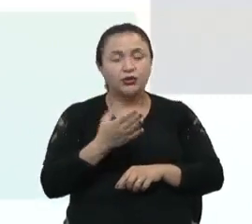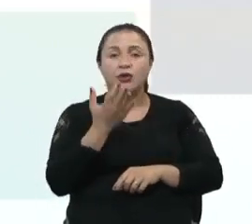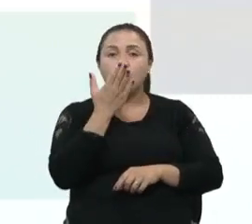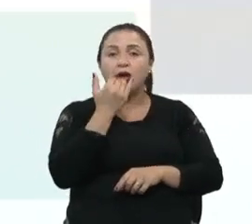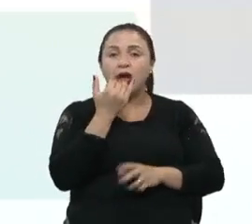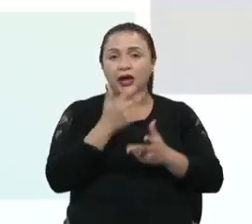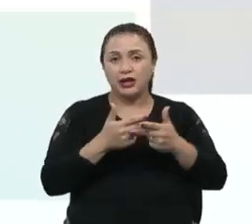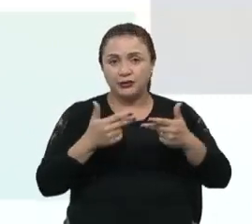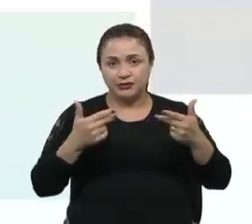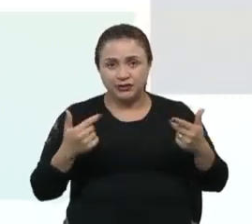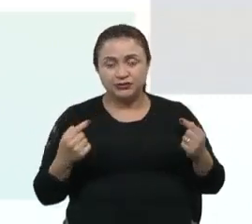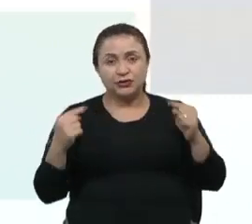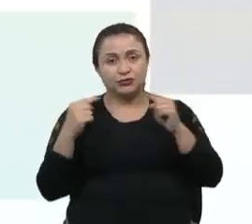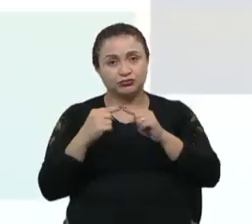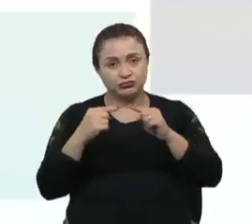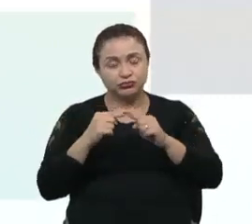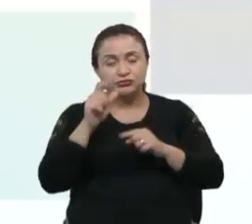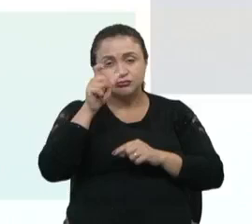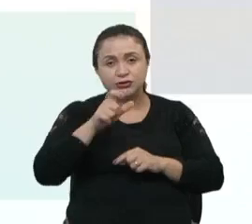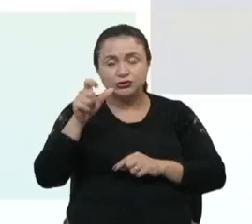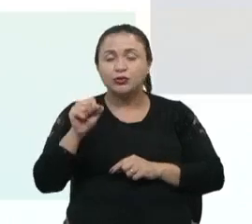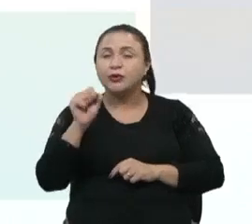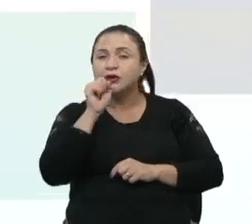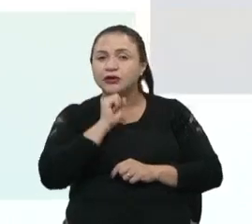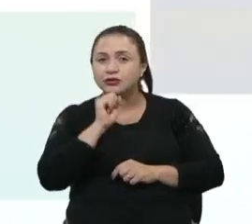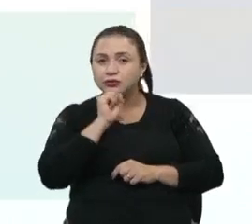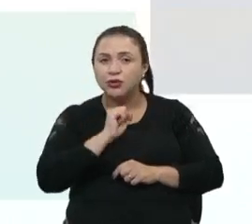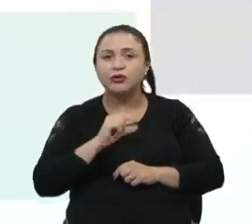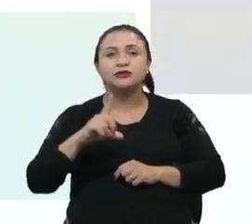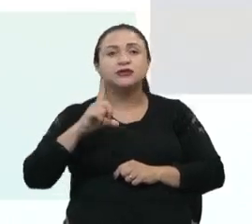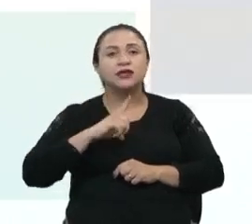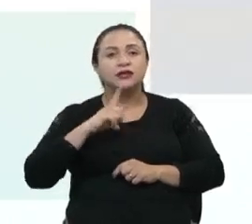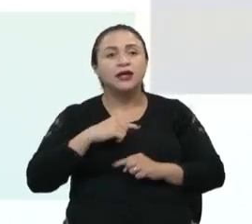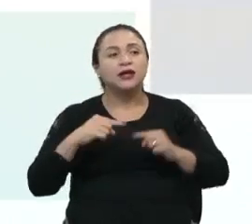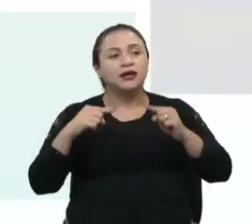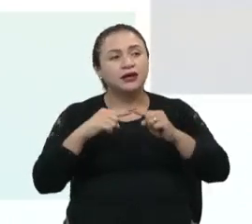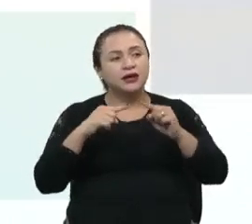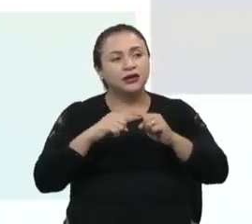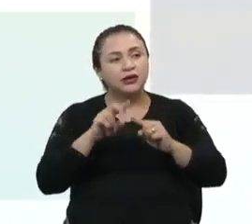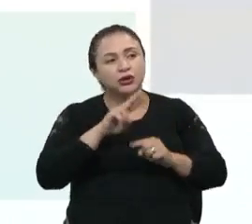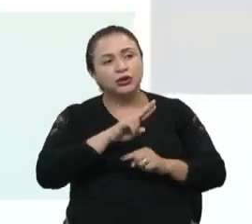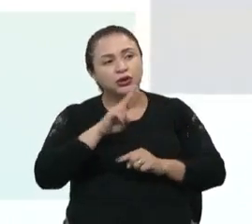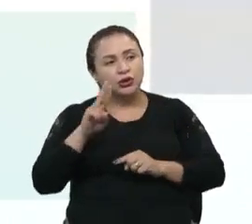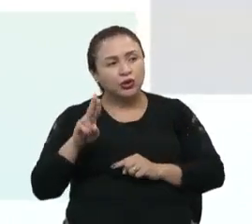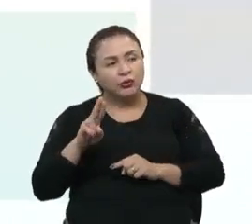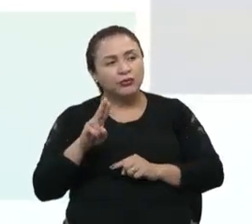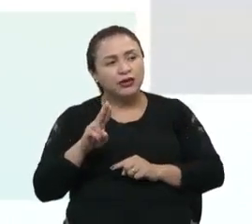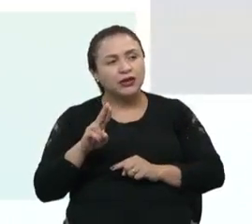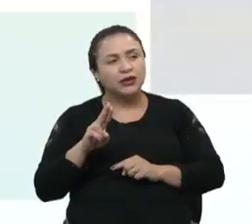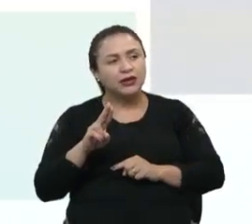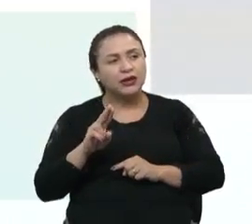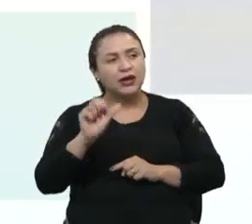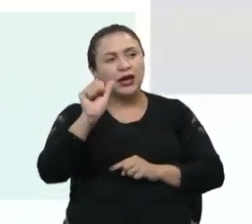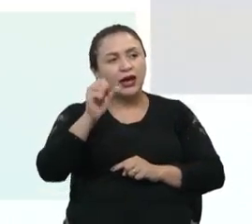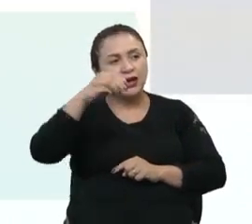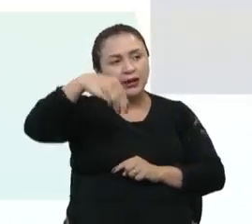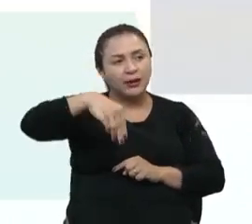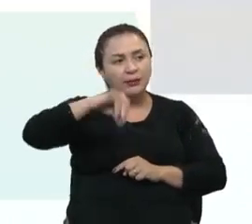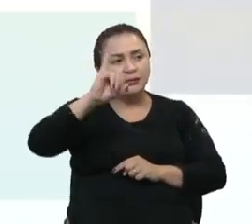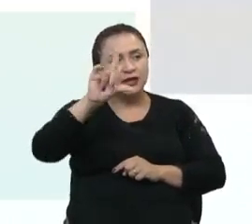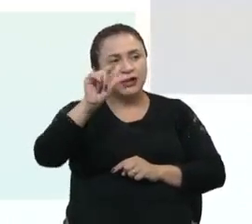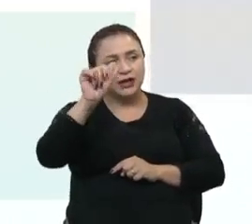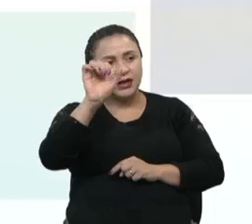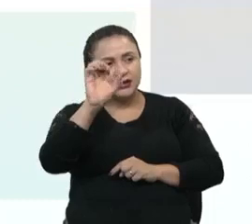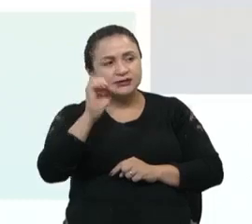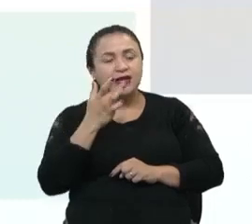alimentação e digestão do idoso, atividade da amilase salivar reduzida, a redução da atividade